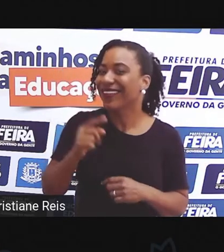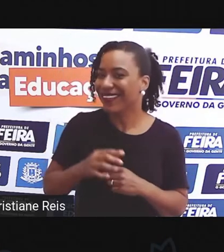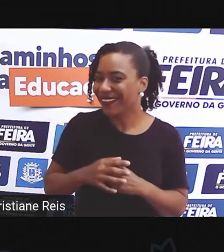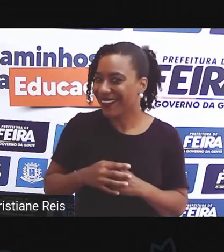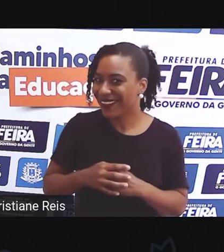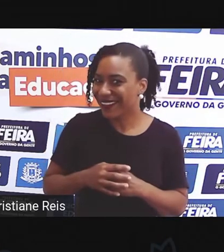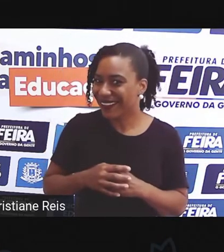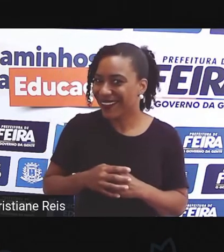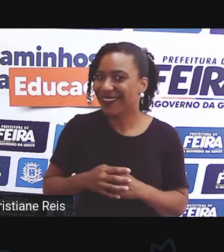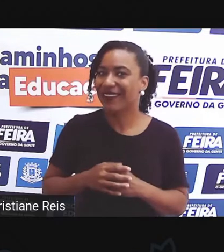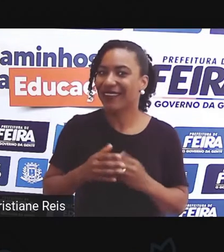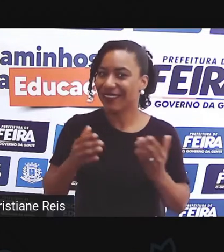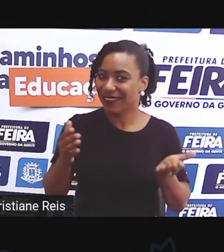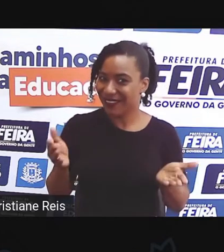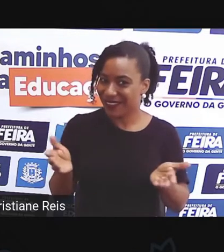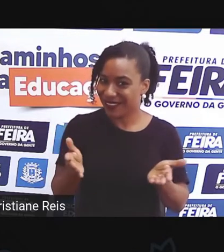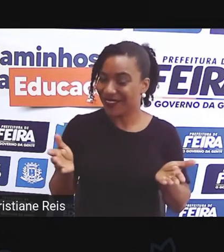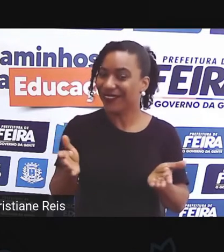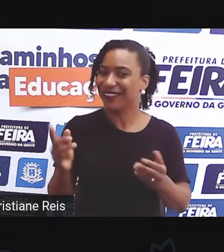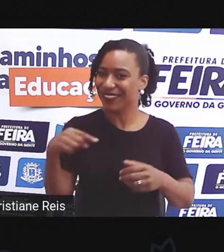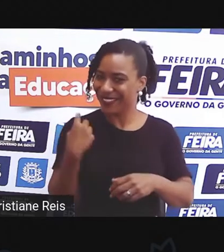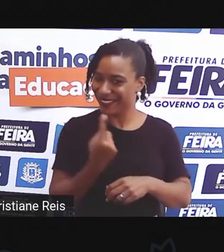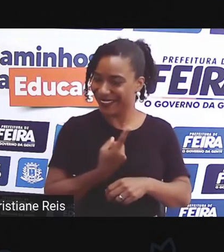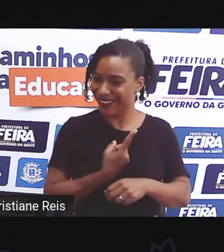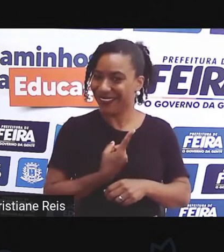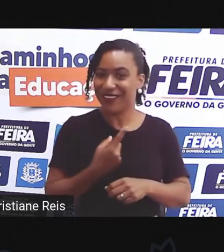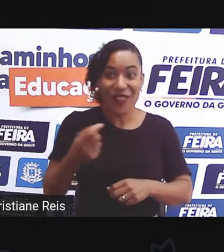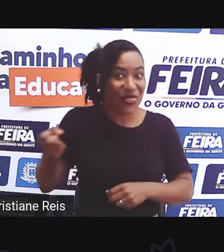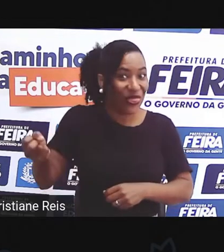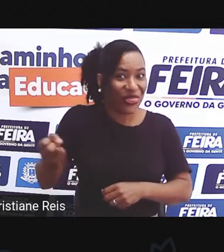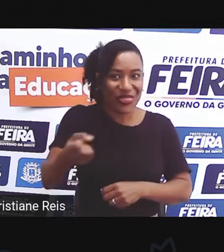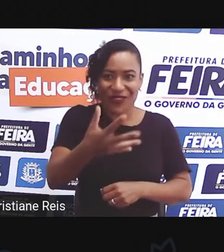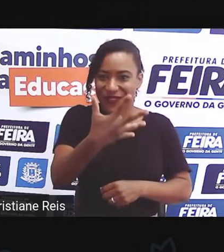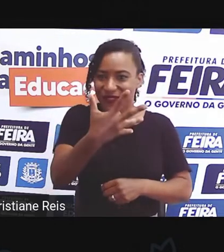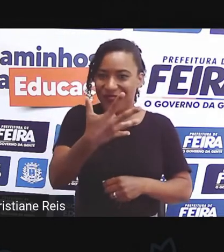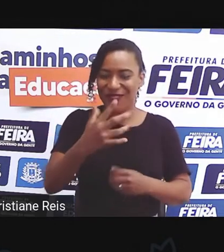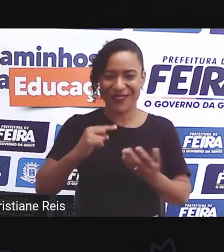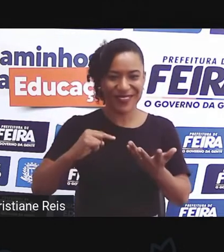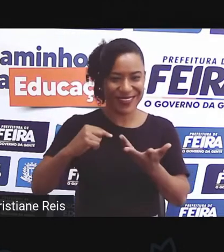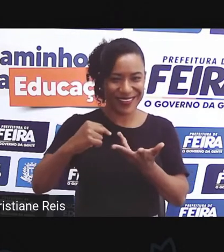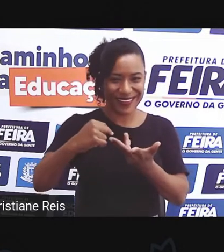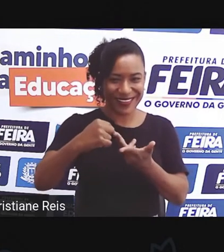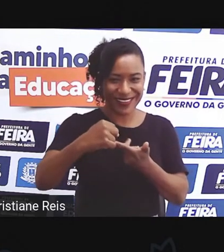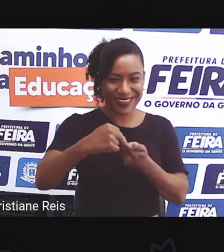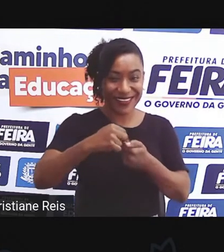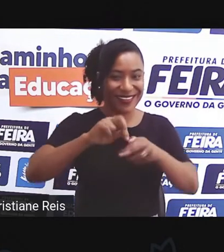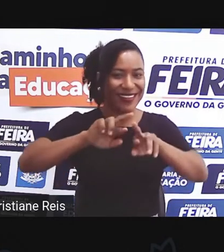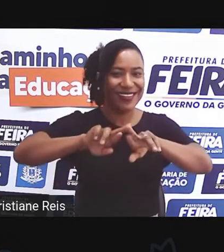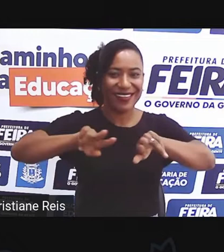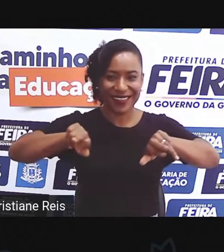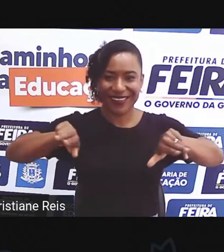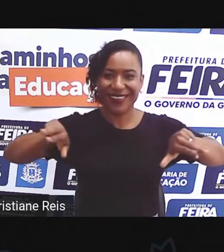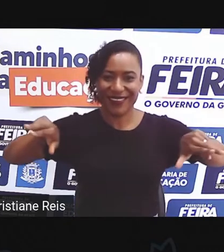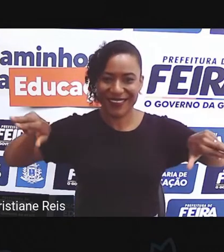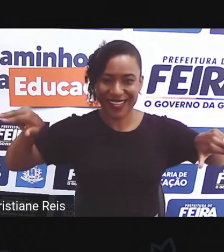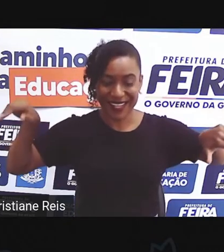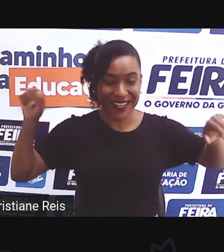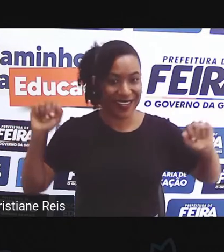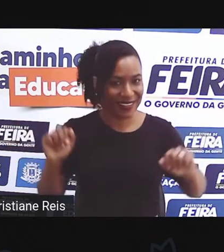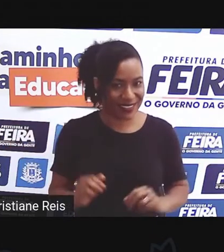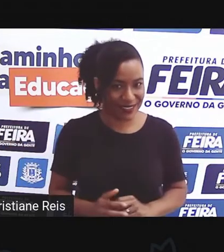Preparamos tantas novidades para vocês. Deixe-me ver por onde que eu vou começar.